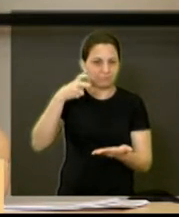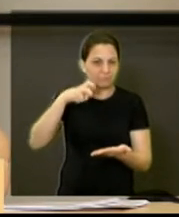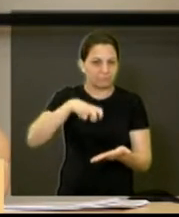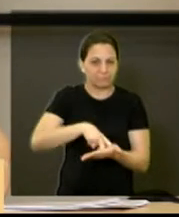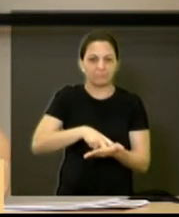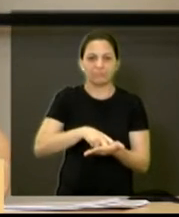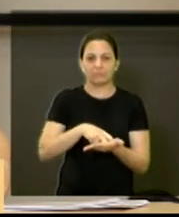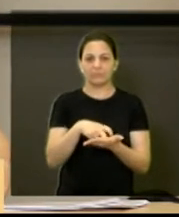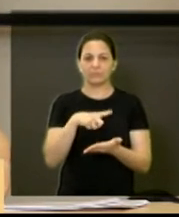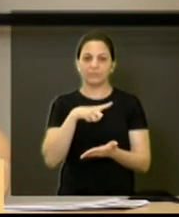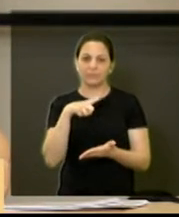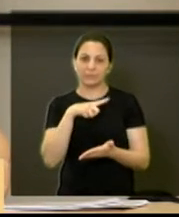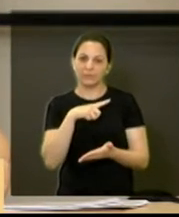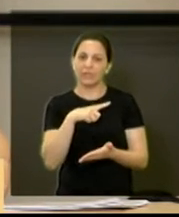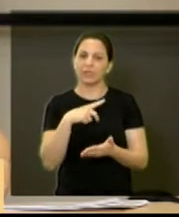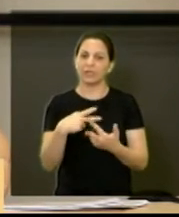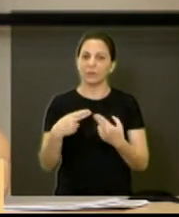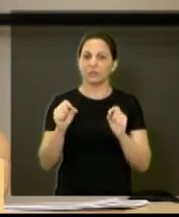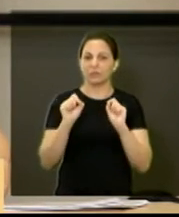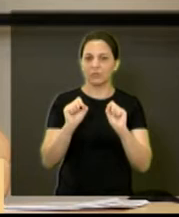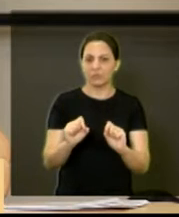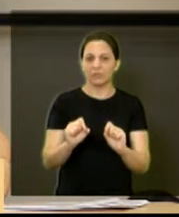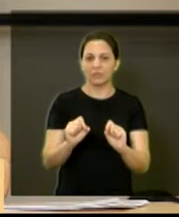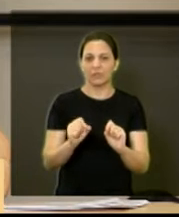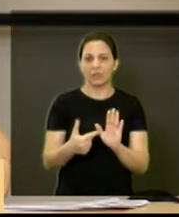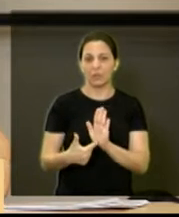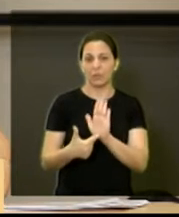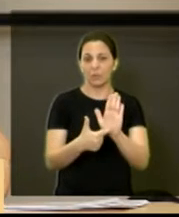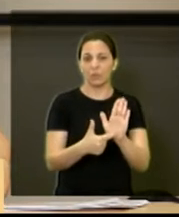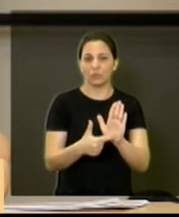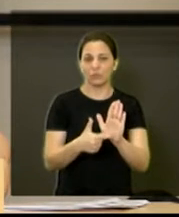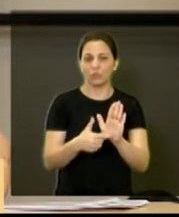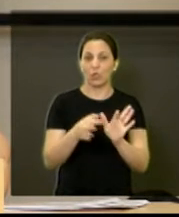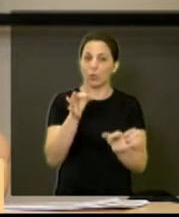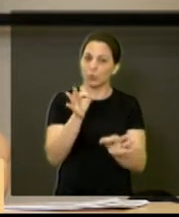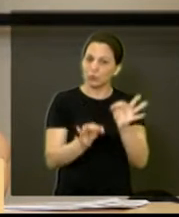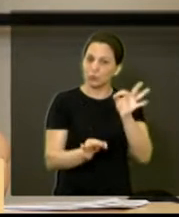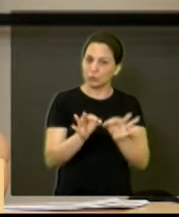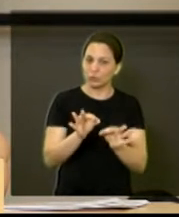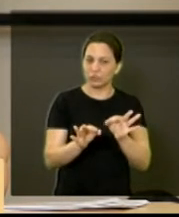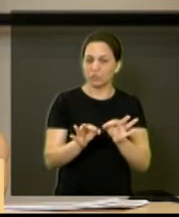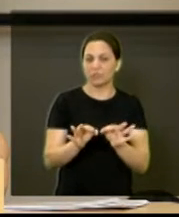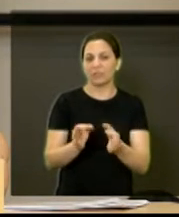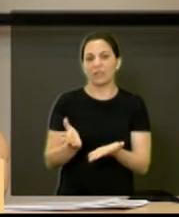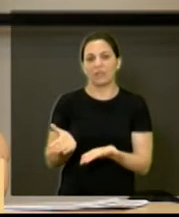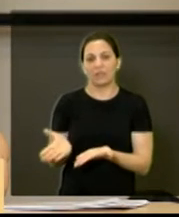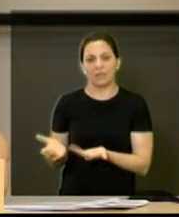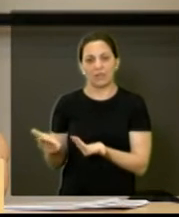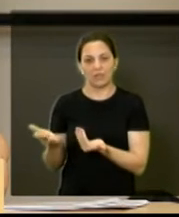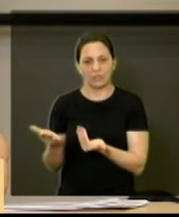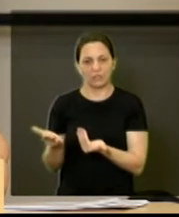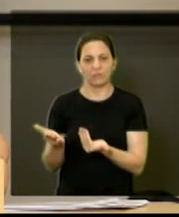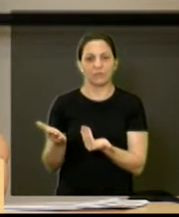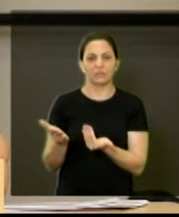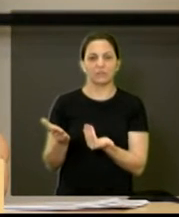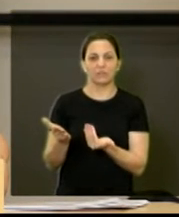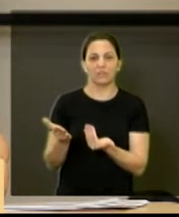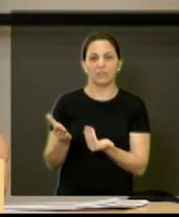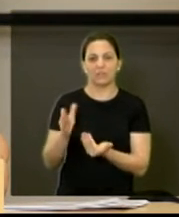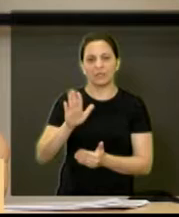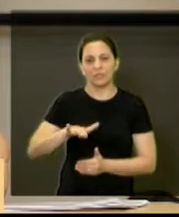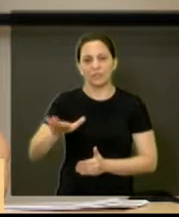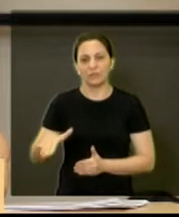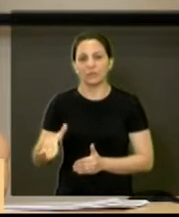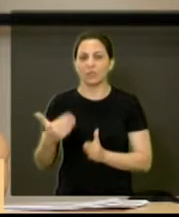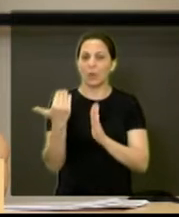determinadas pelo juiz da vara da infância a um tipo de cumprimento